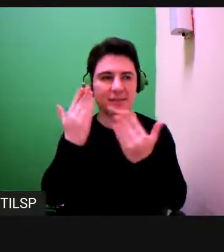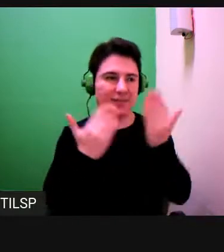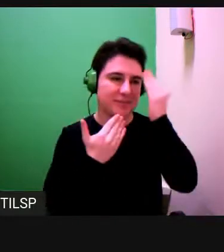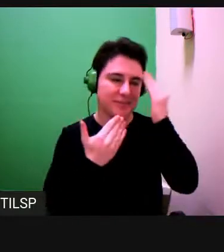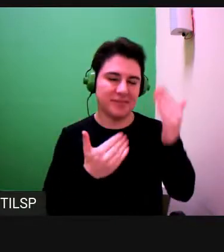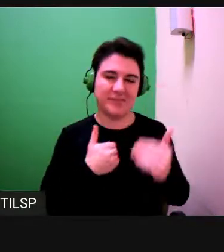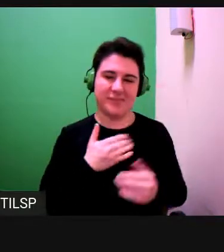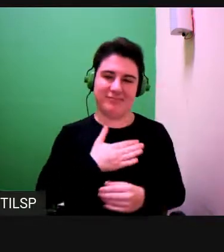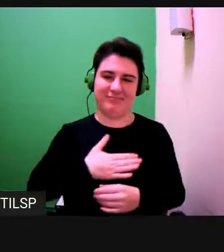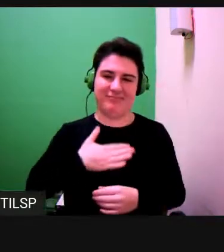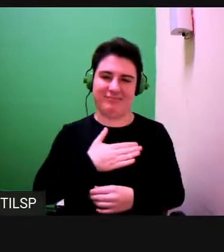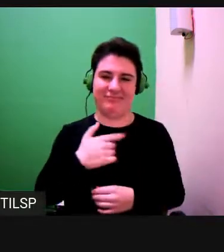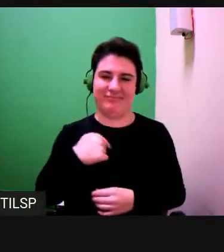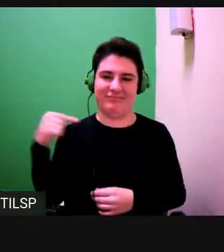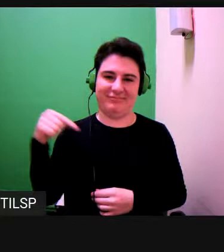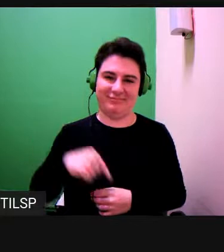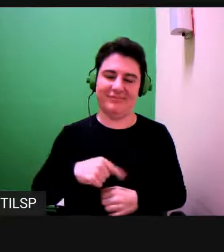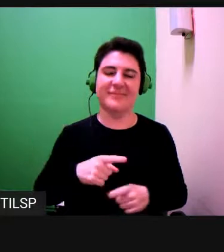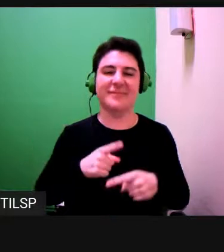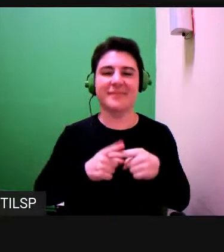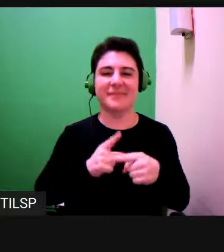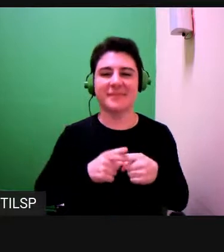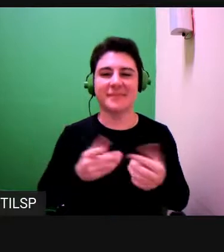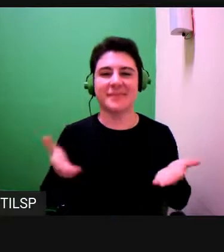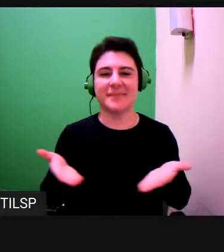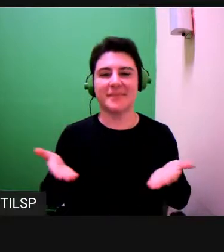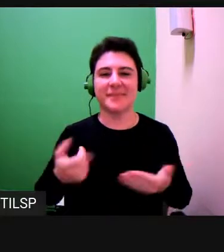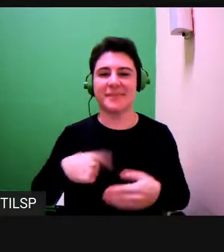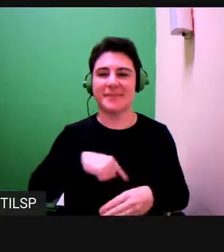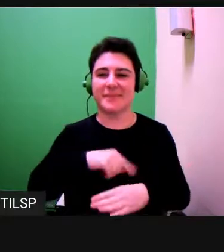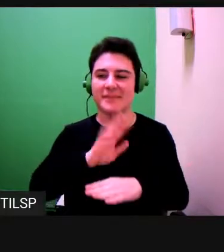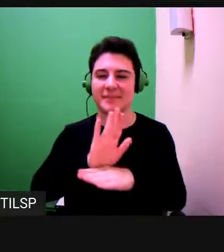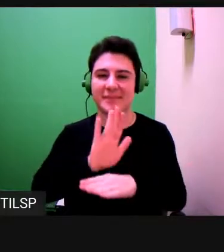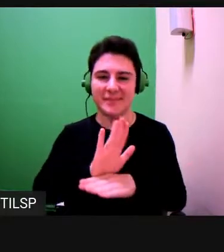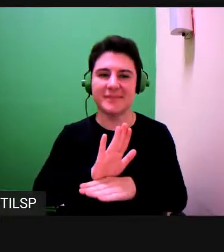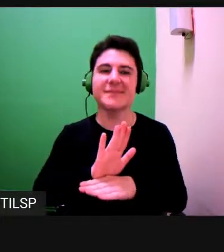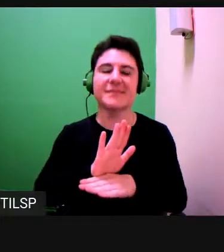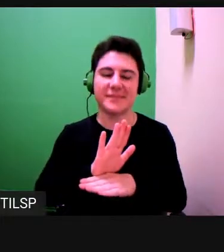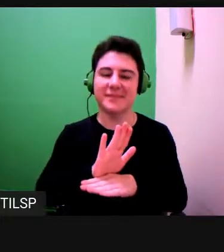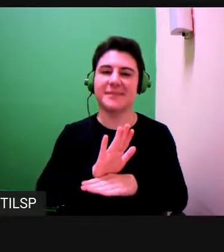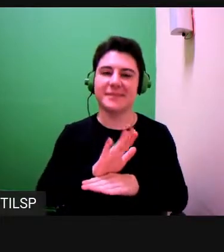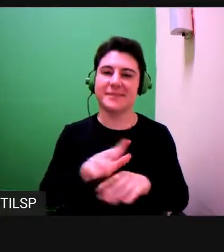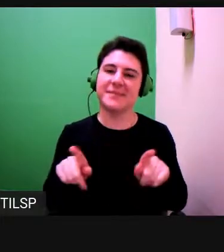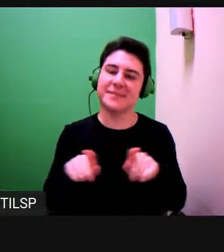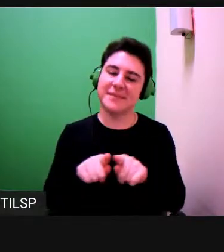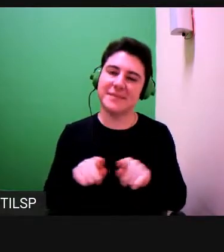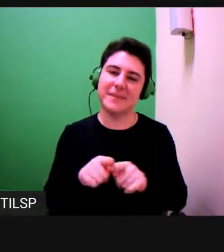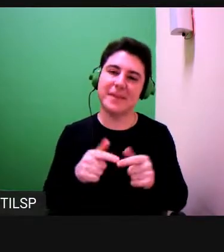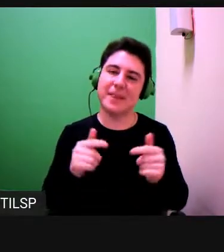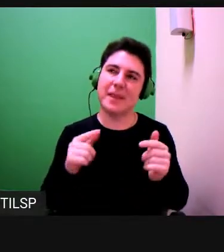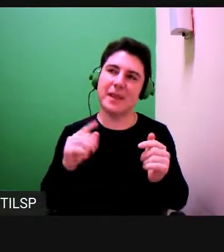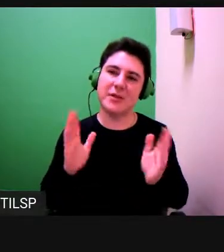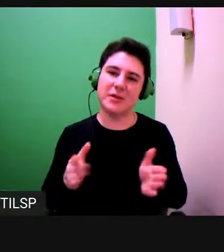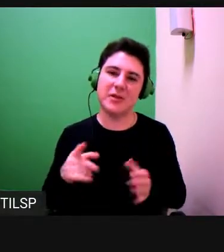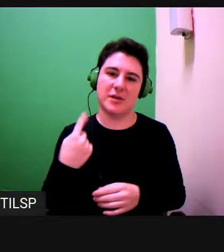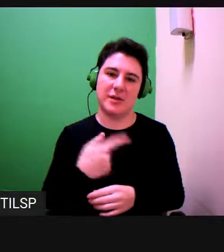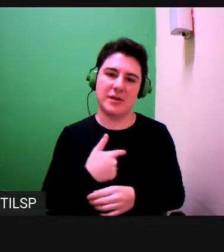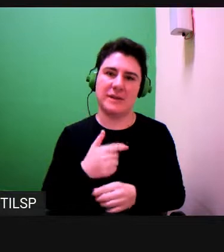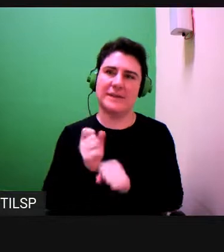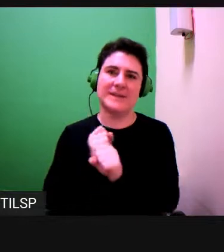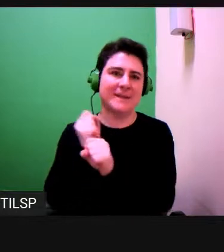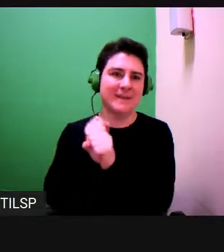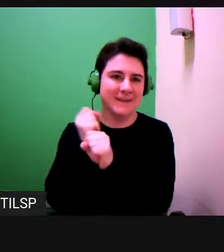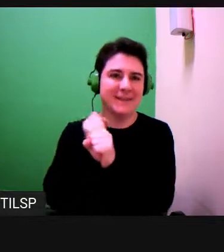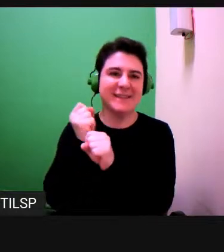prolongar esta colaboração, que já tem vários anos